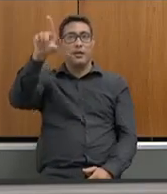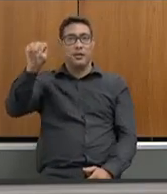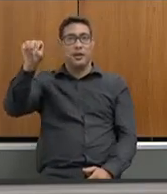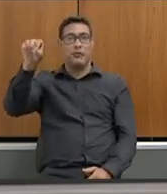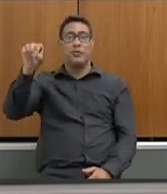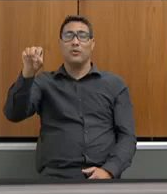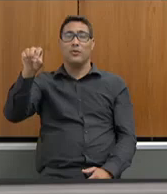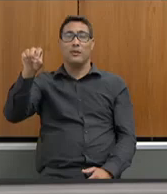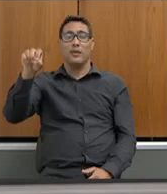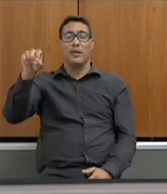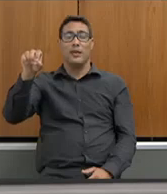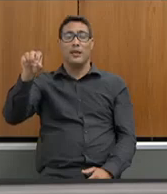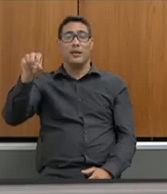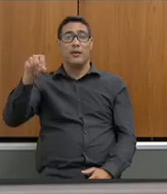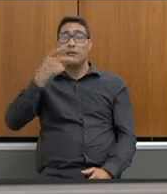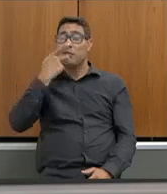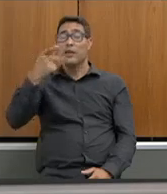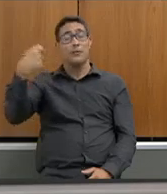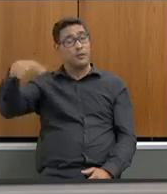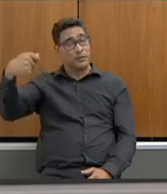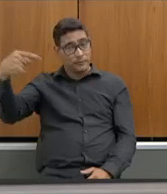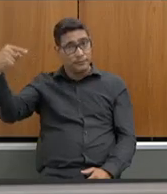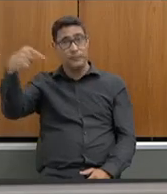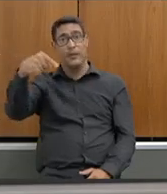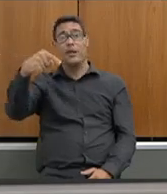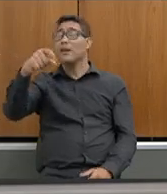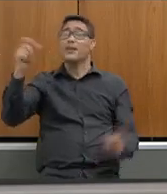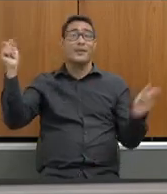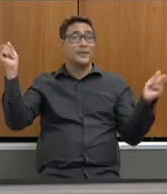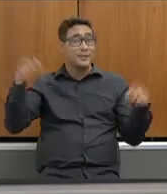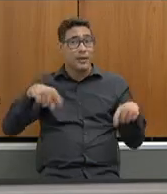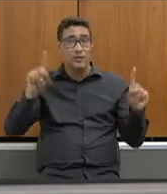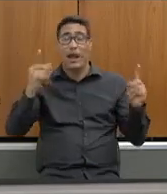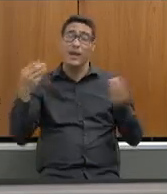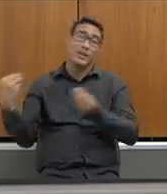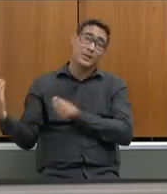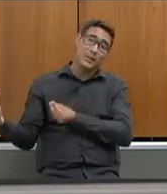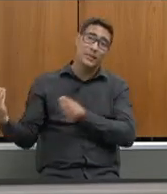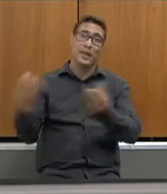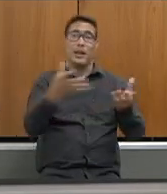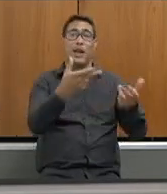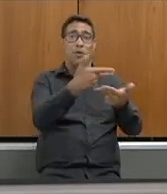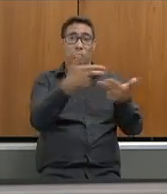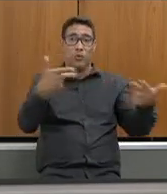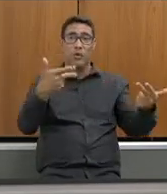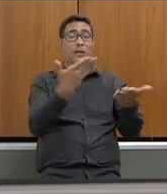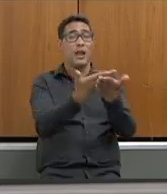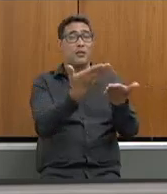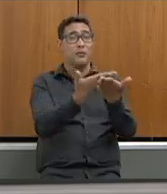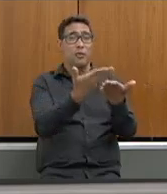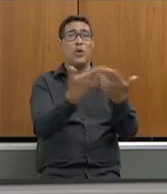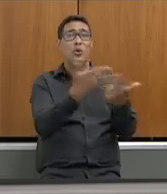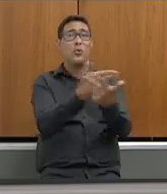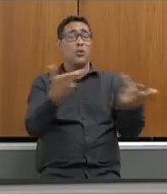e falei não dá não dá mais para poder chegar coisas nas escolas que os diretores não precisam então eu